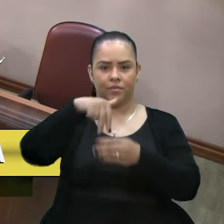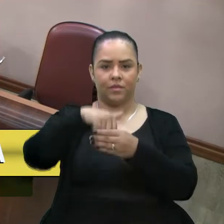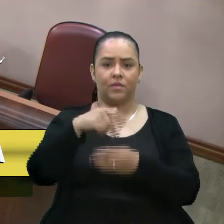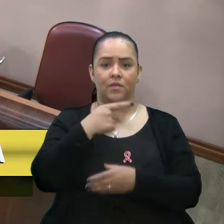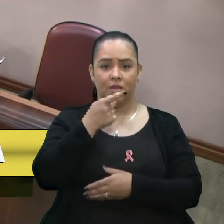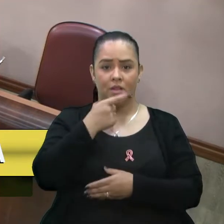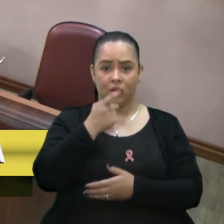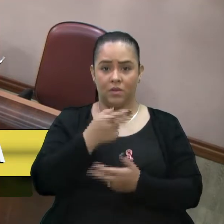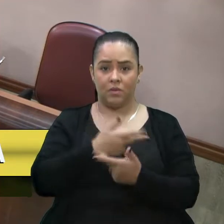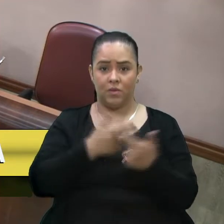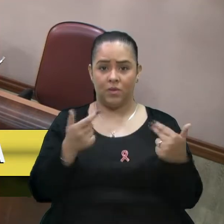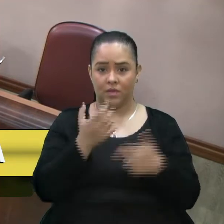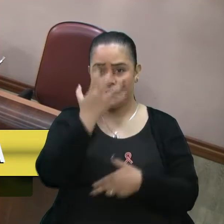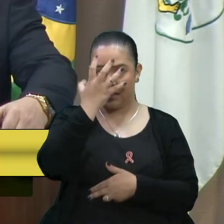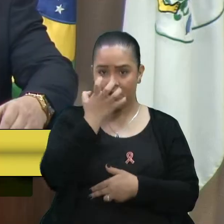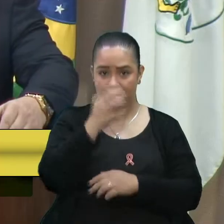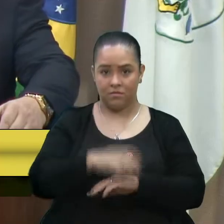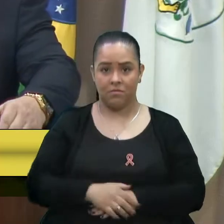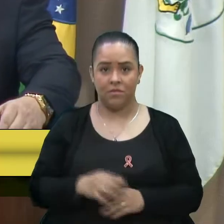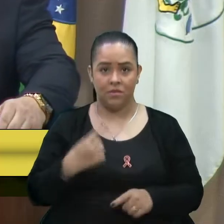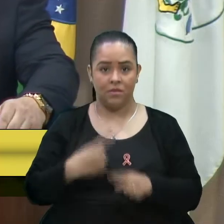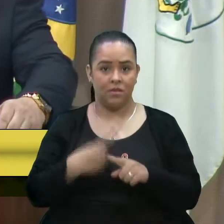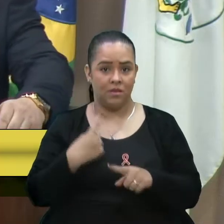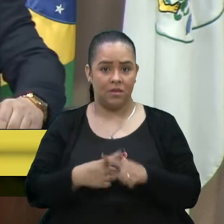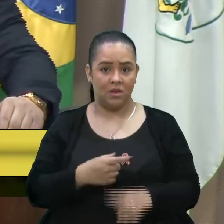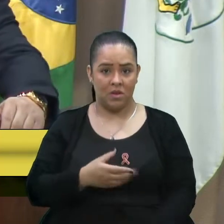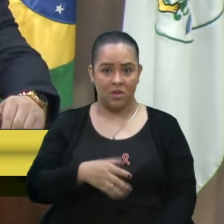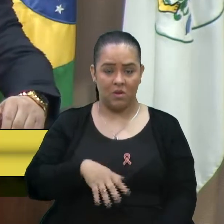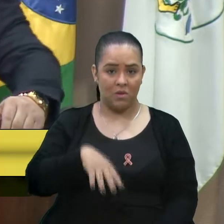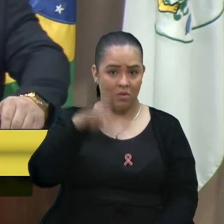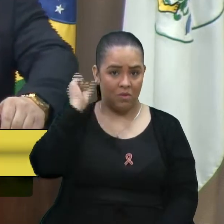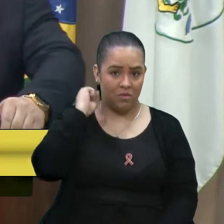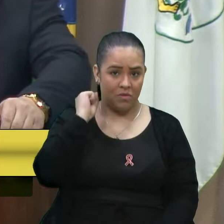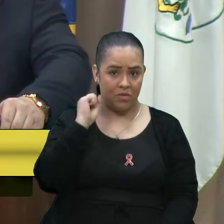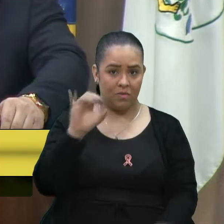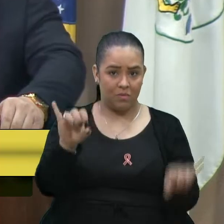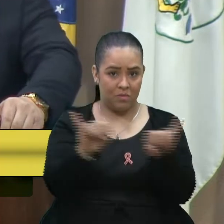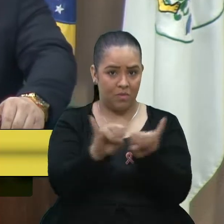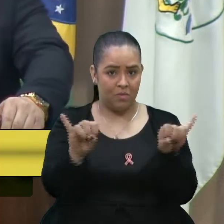séria, porque de besteira já ouvi bastante aqui de manhã.